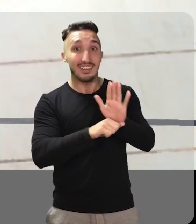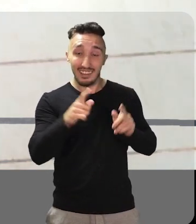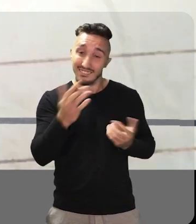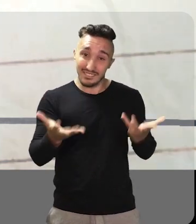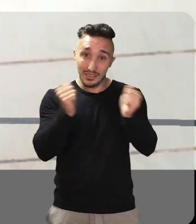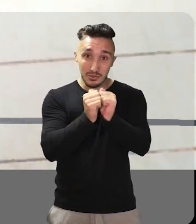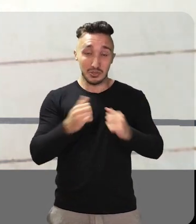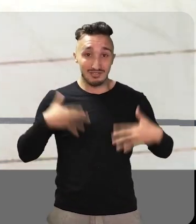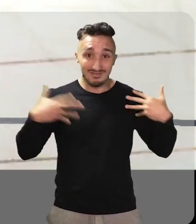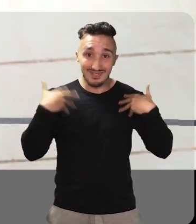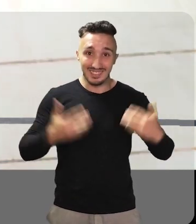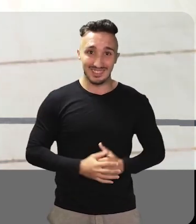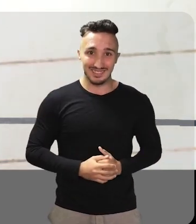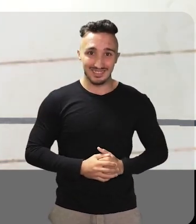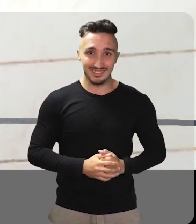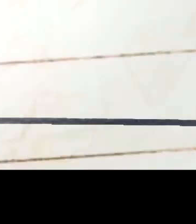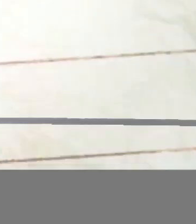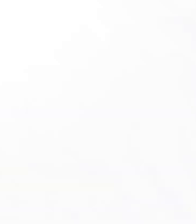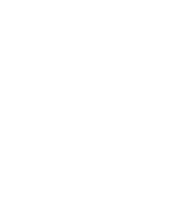ECA e vem se divertir com a gente!